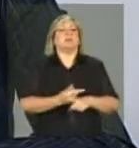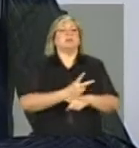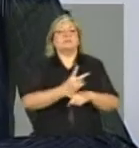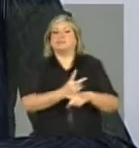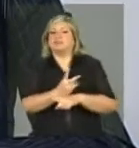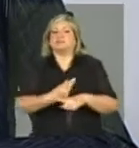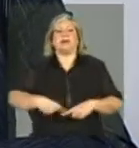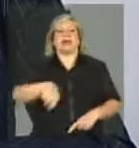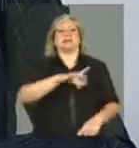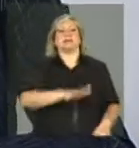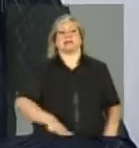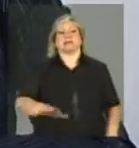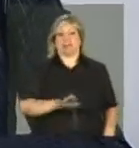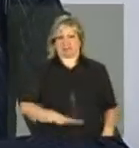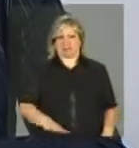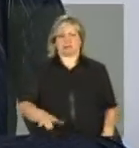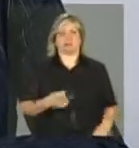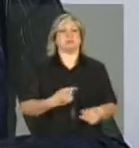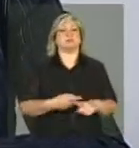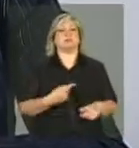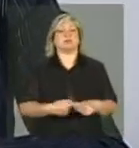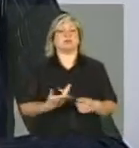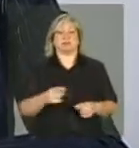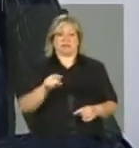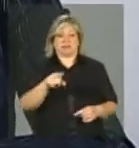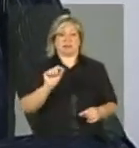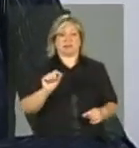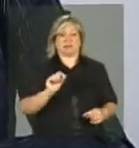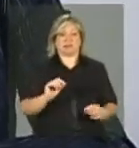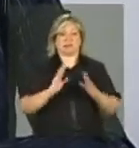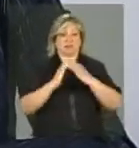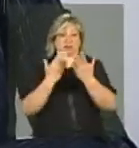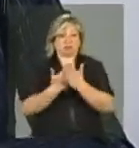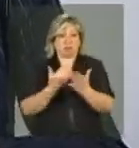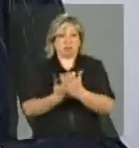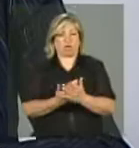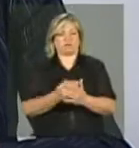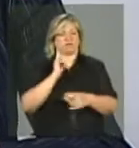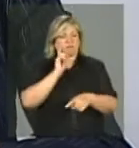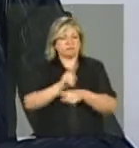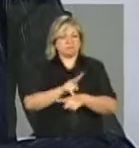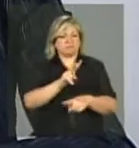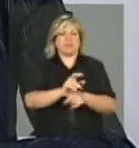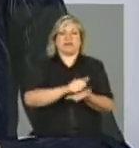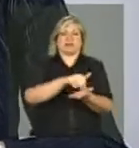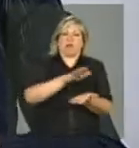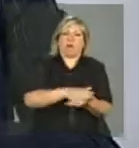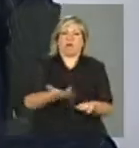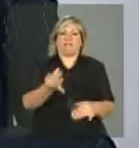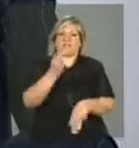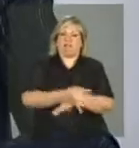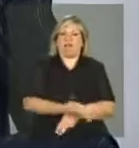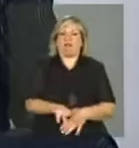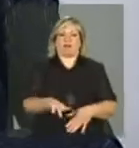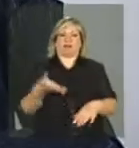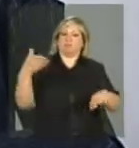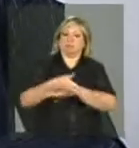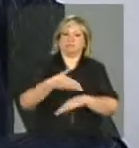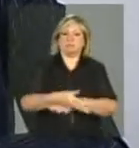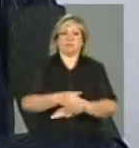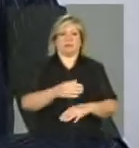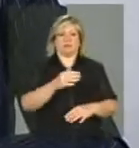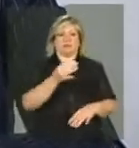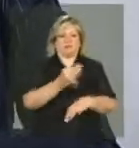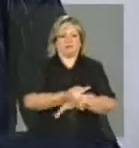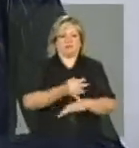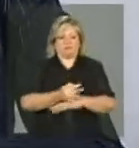crianças. A partir do momento que a educação faz todo o processo de acompanhamento e que disponibiliza para o gestor